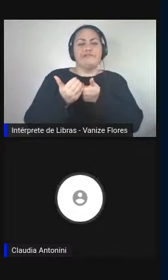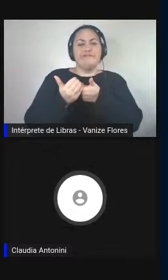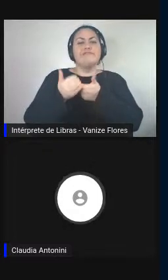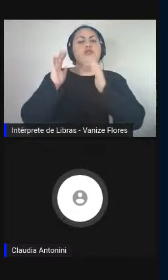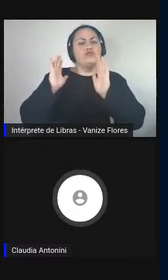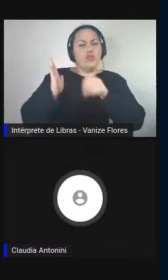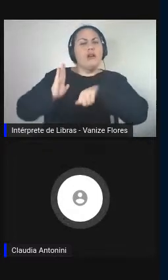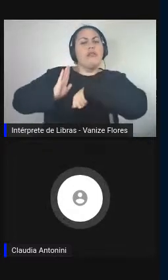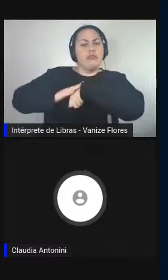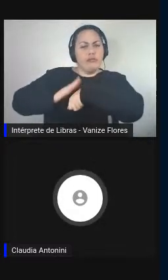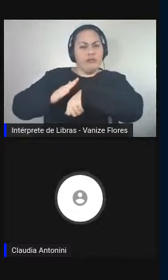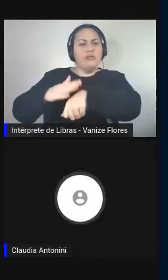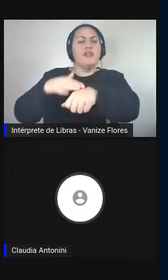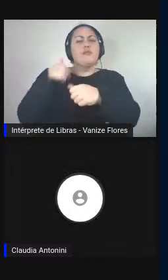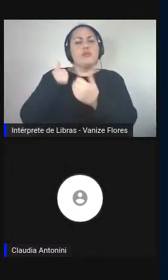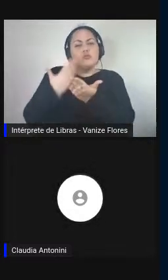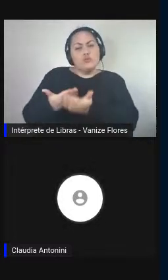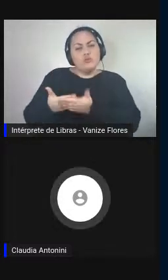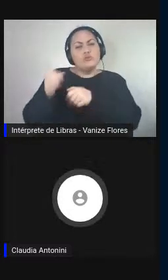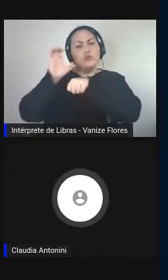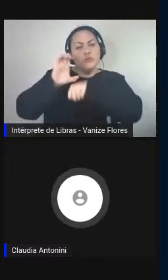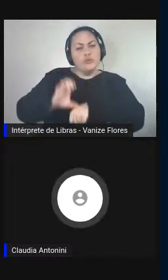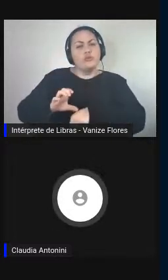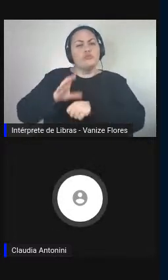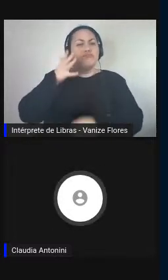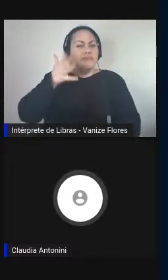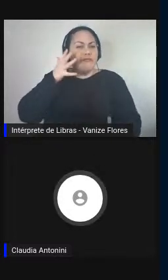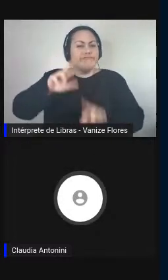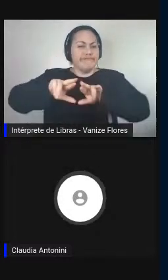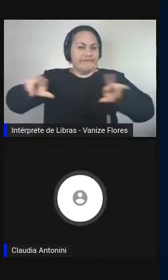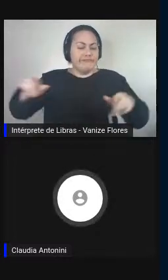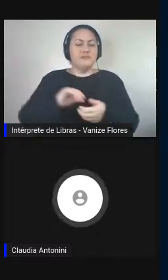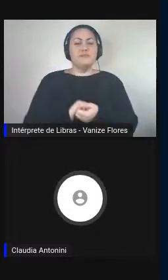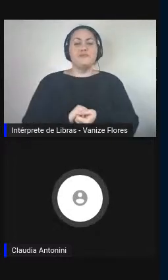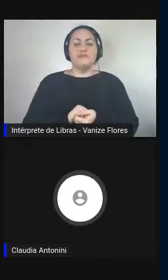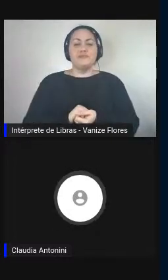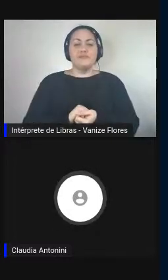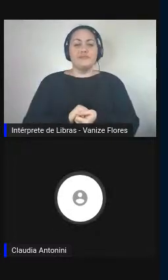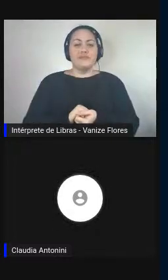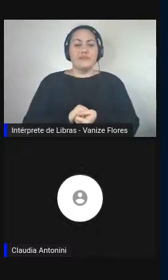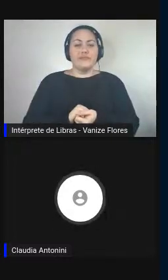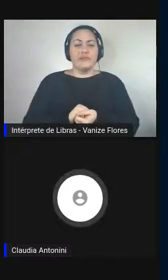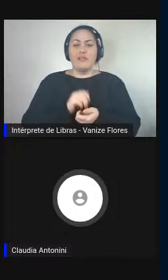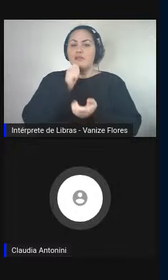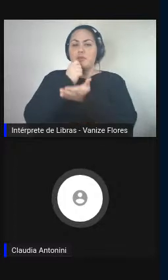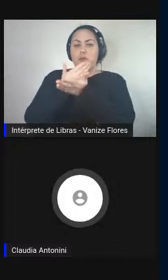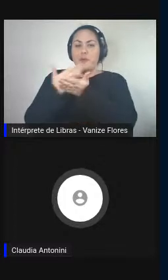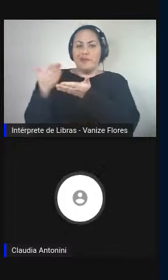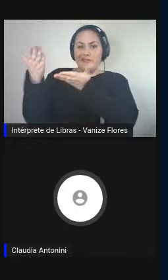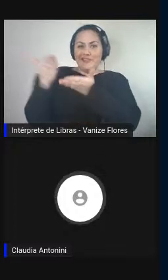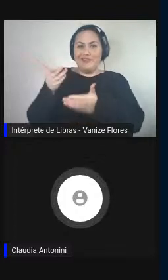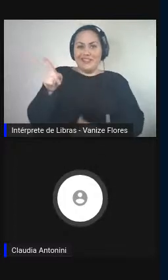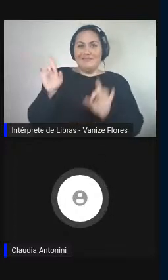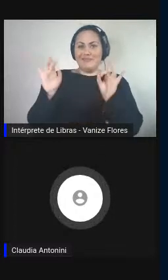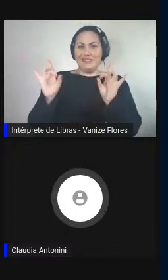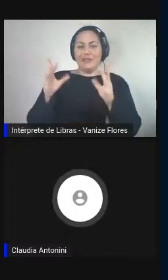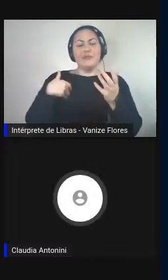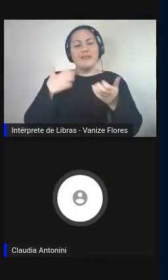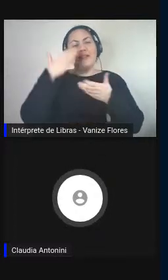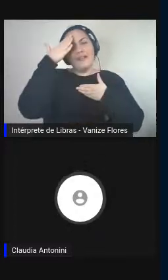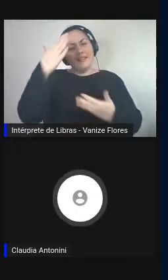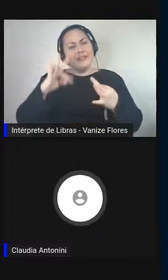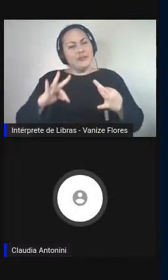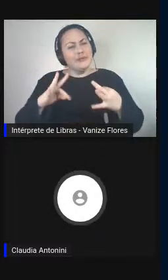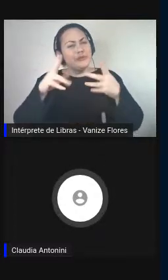faço cursos e conferências. Antes de dar a palavra ao nosso convidado especial, quero agradecer a todos vocês